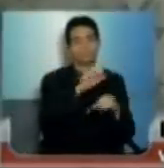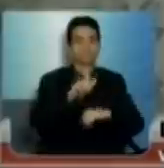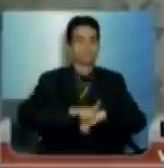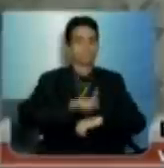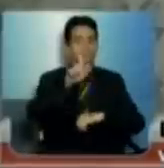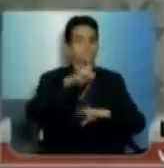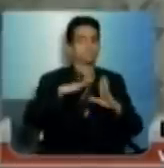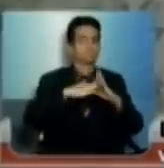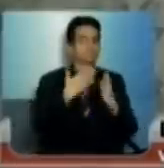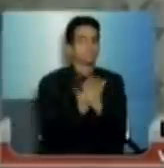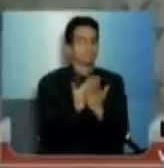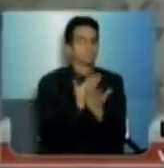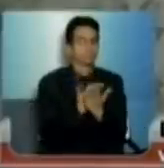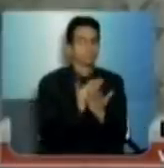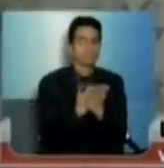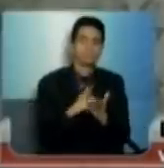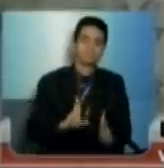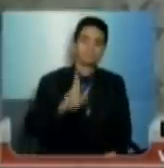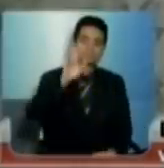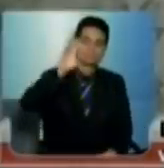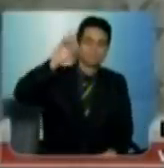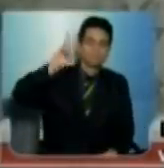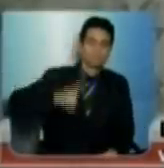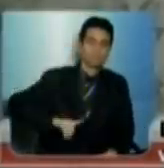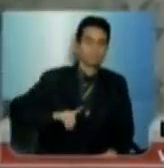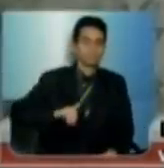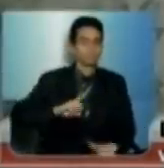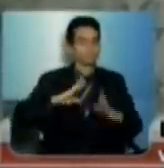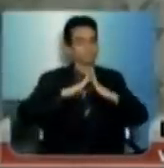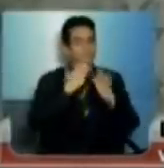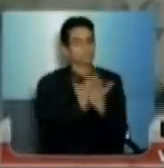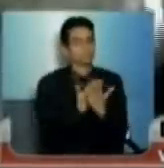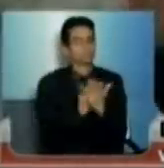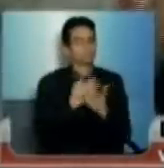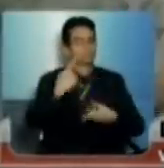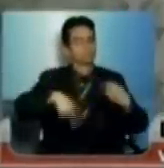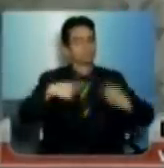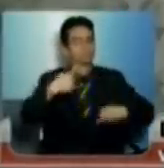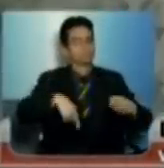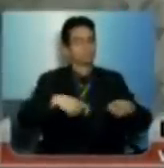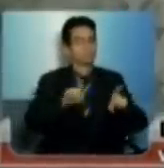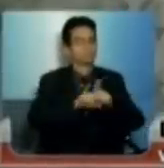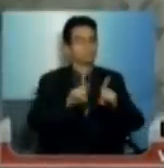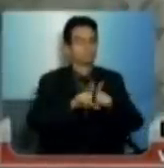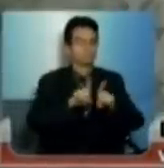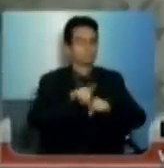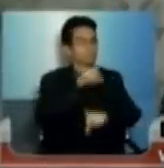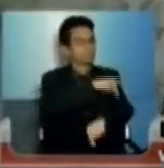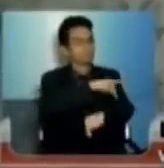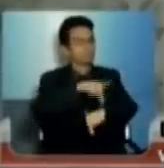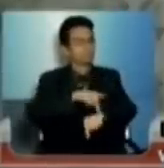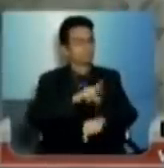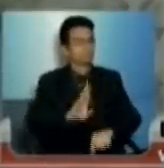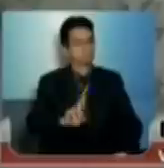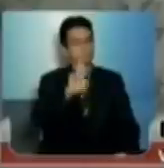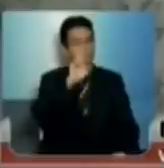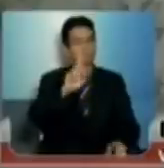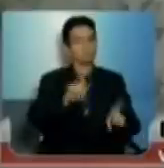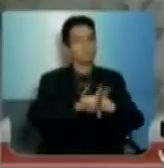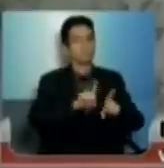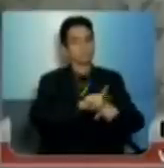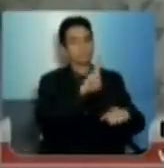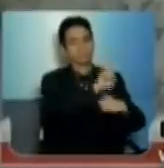gestores escolares, eu me refiro aqui aos diretores das escolas públicas, aos coordenadores pedagógicos, aos